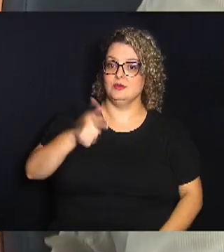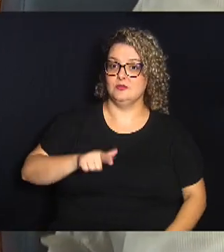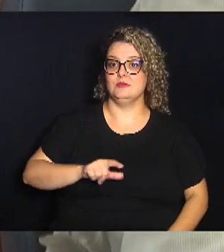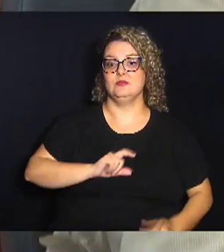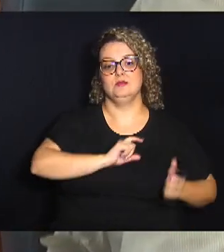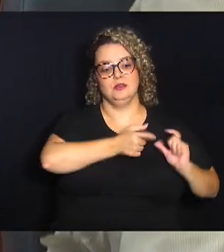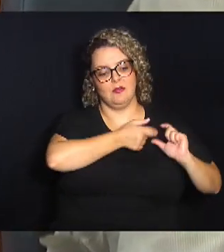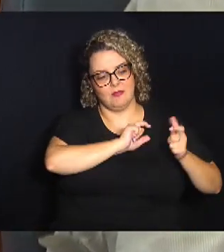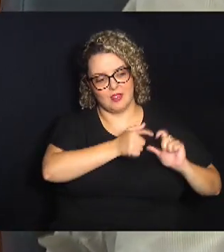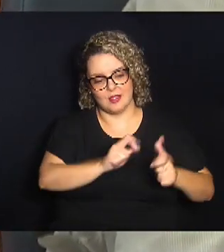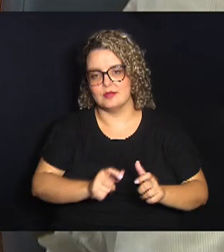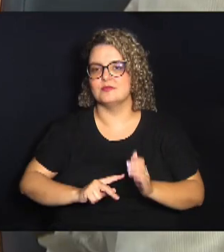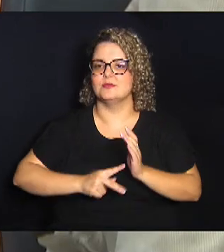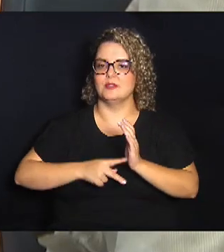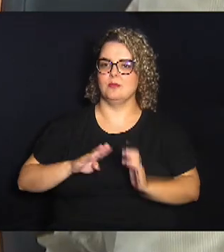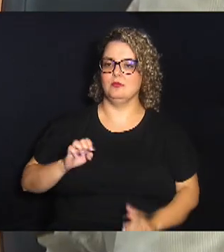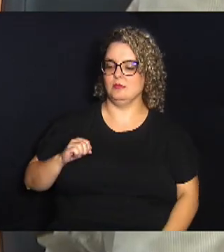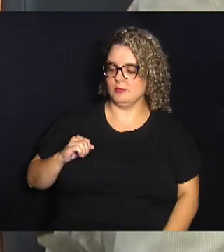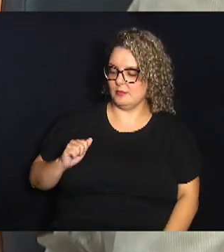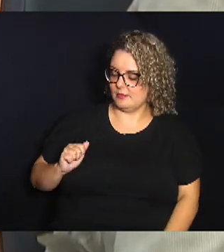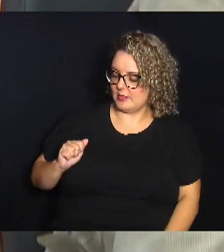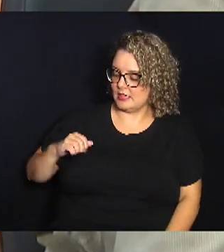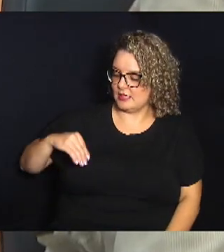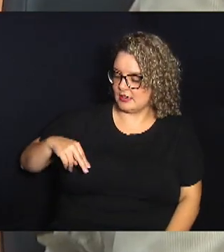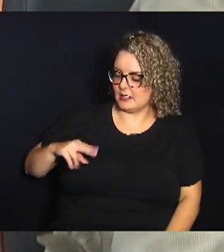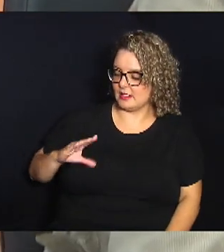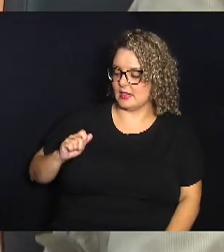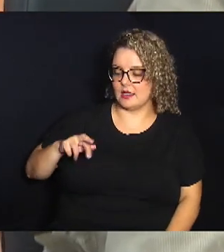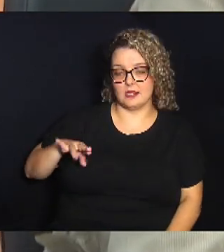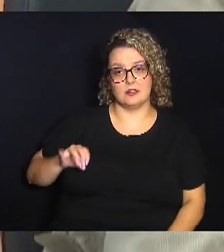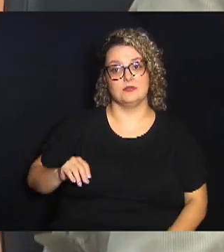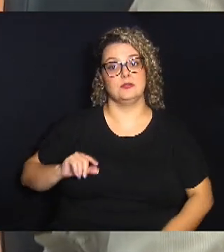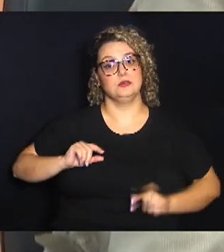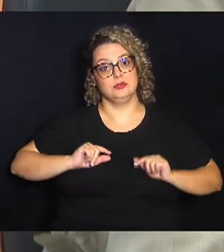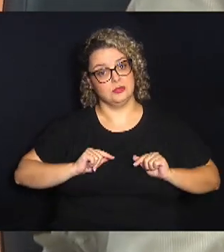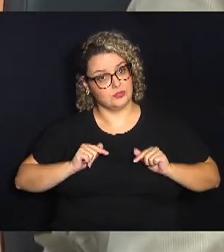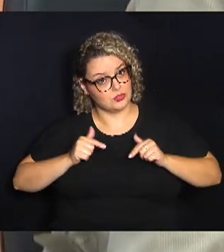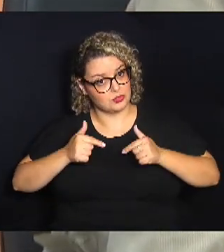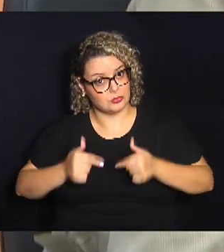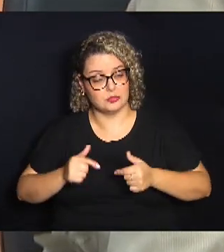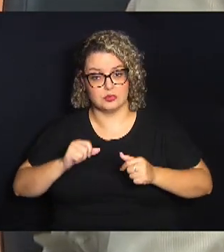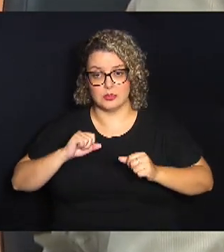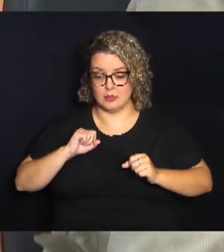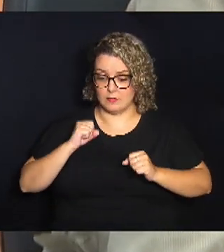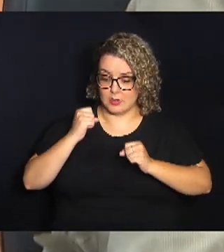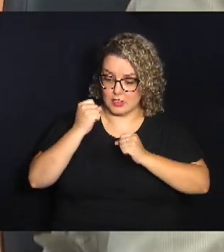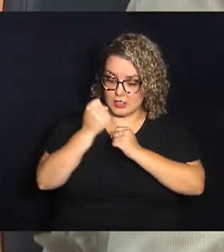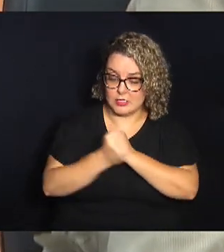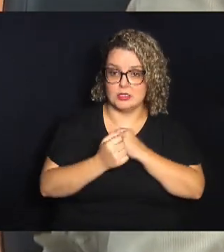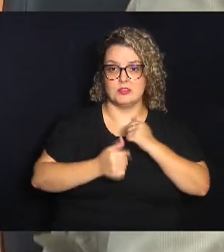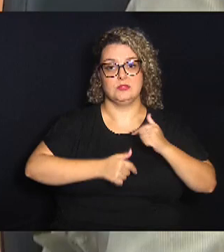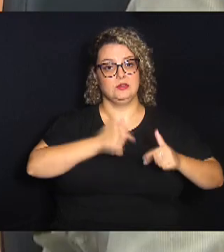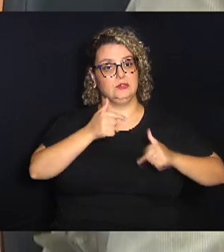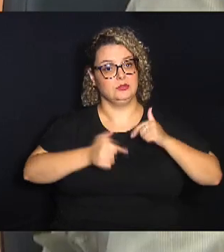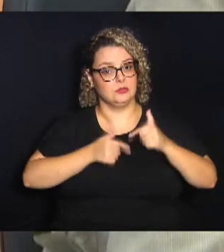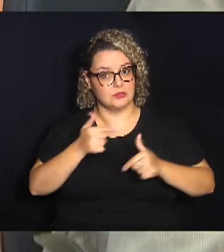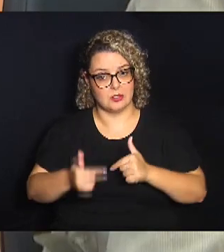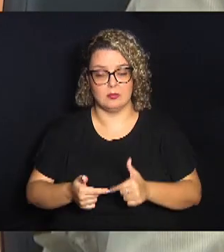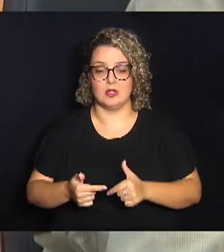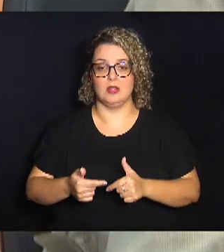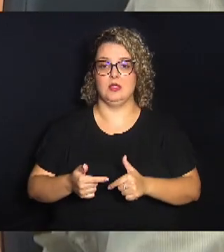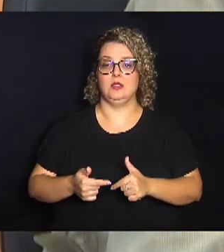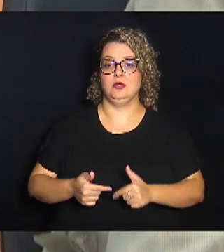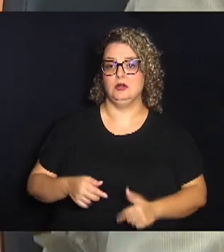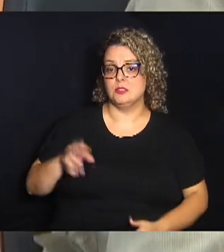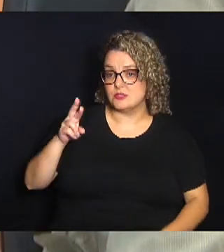do sindicato dos bancários, essa tradição de luta em defesa das causas trabalhistas, em defesa das